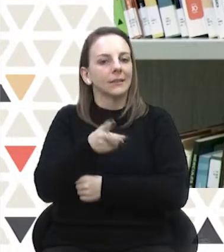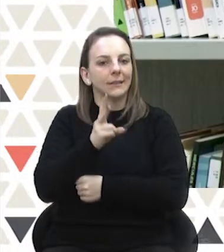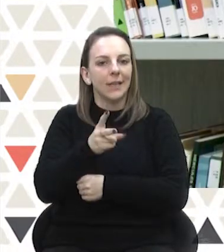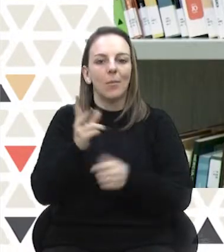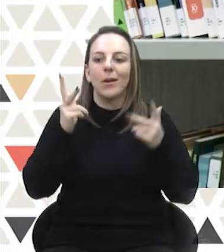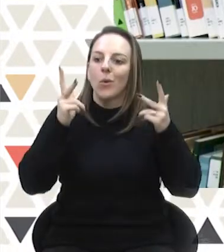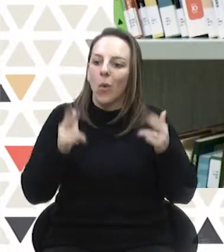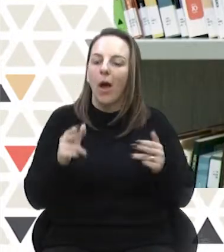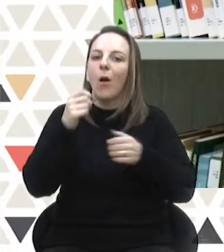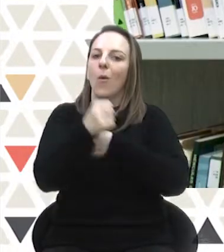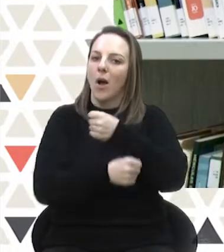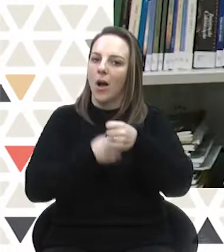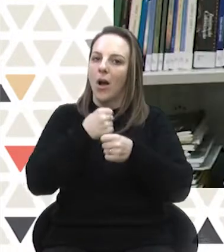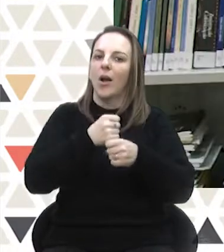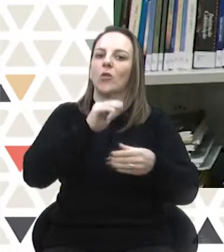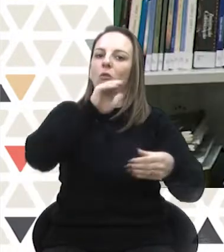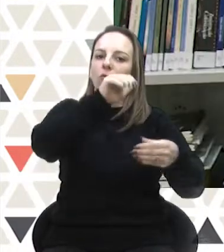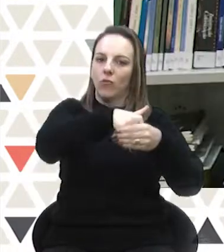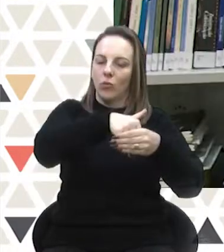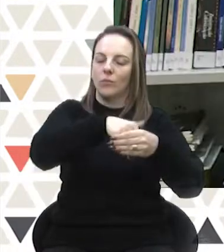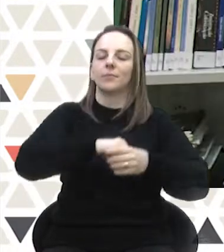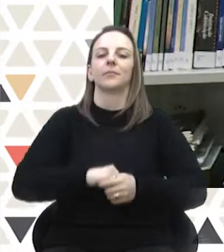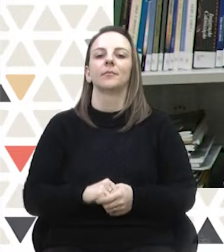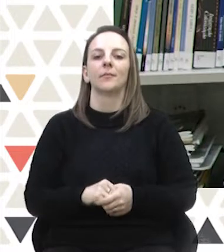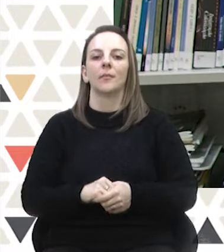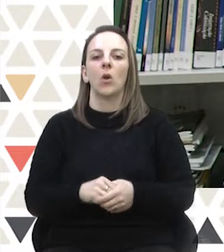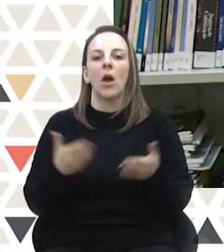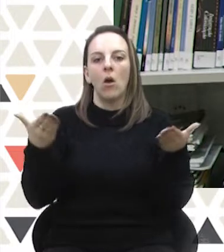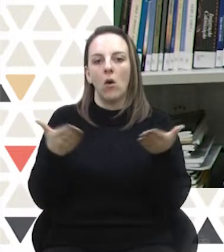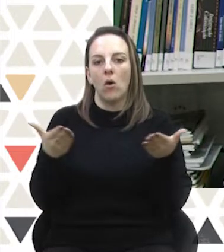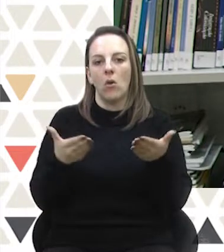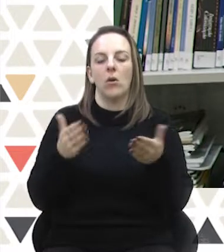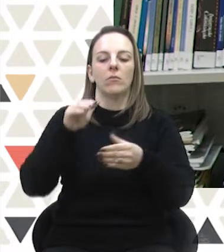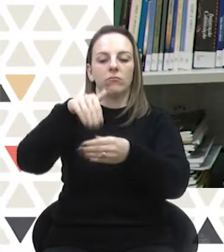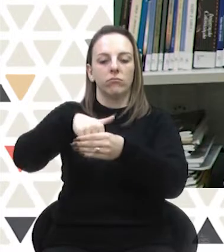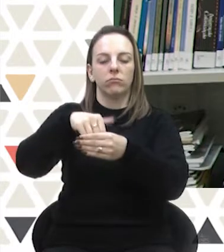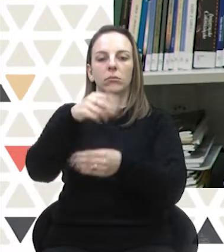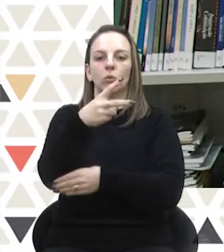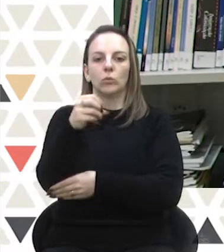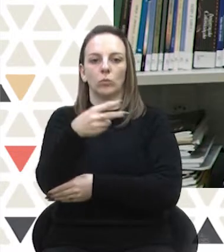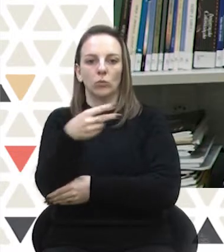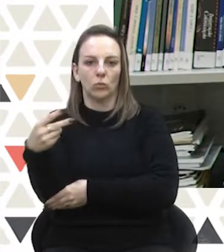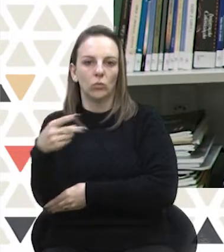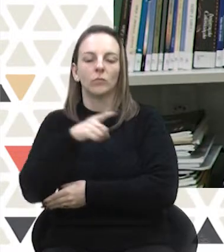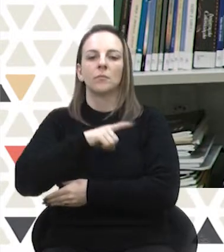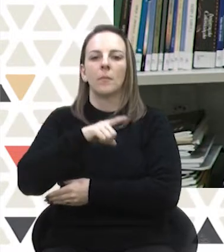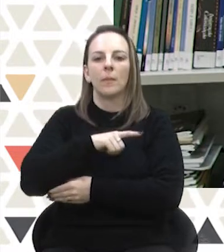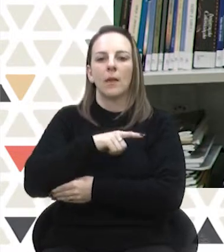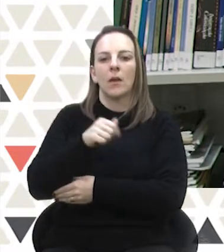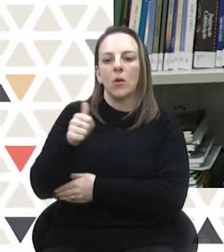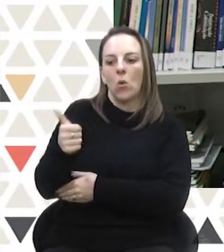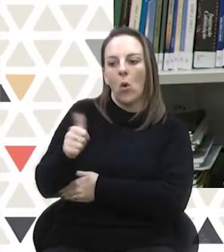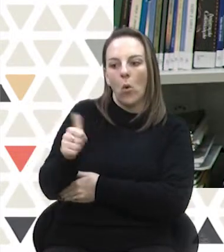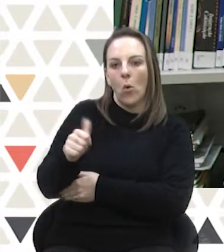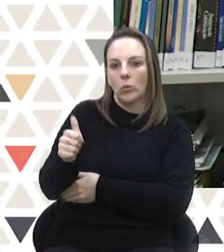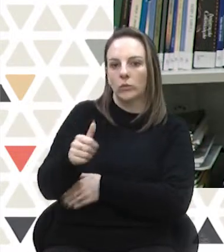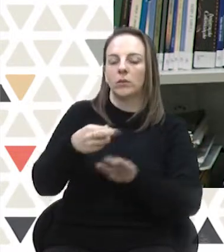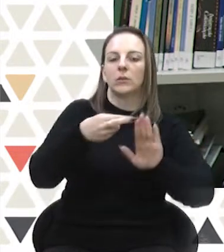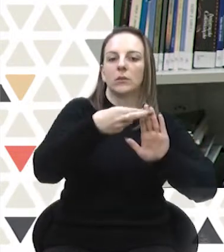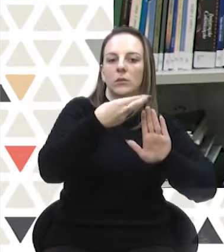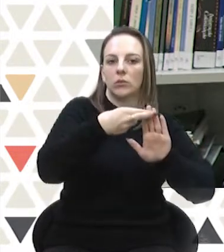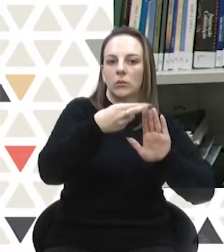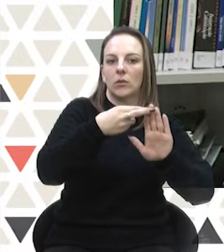ano eleitoral. Atualmente, para as eleições de 2022, nós temos 11